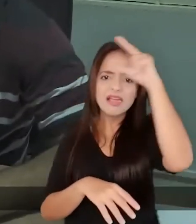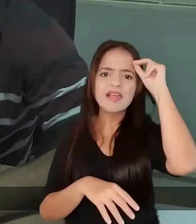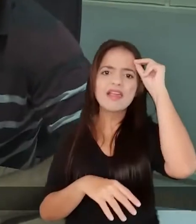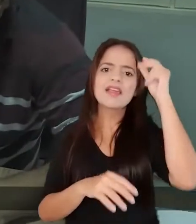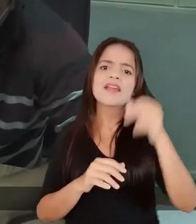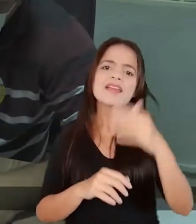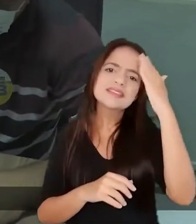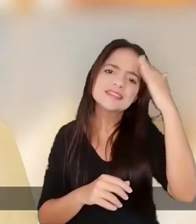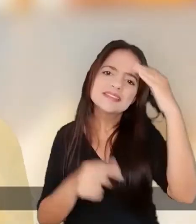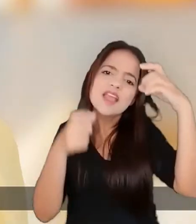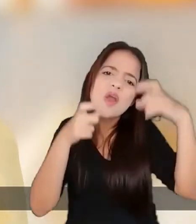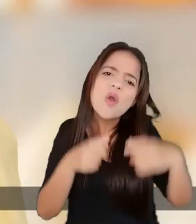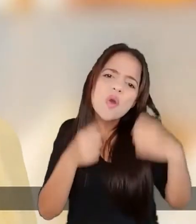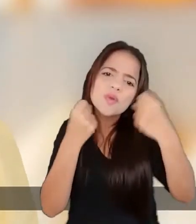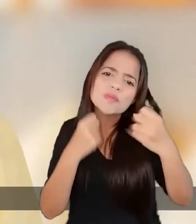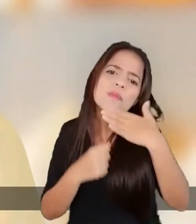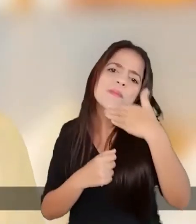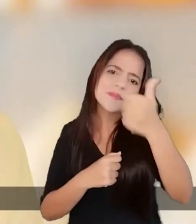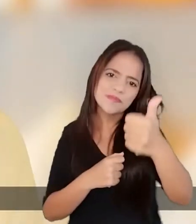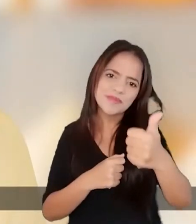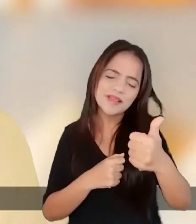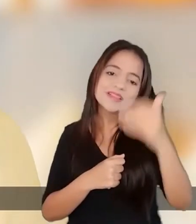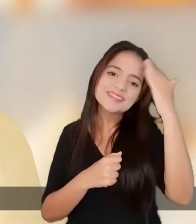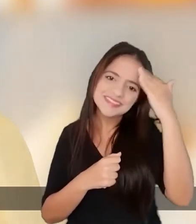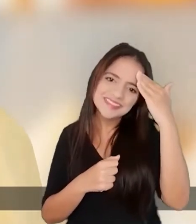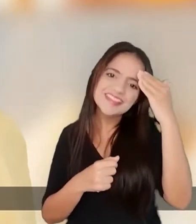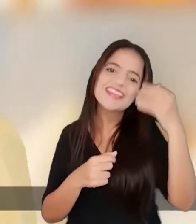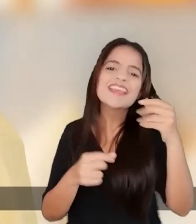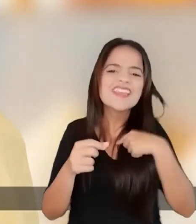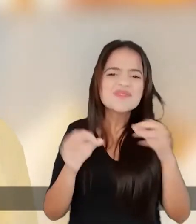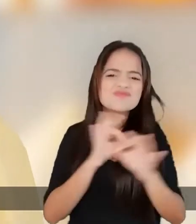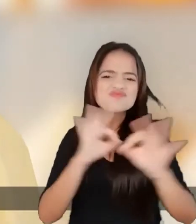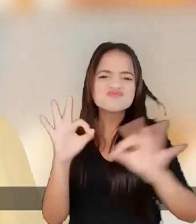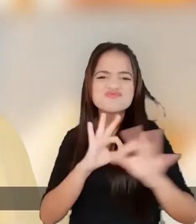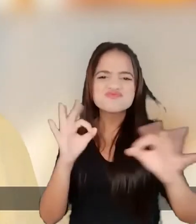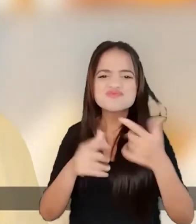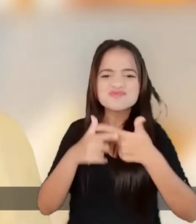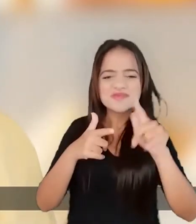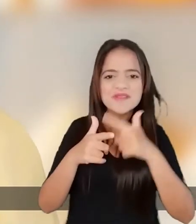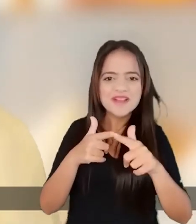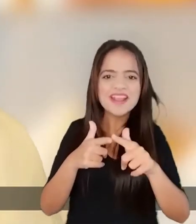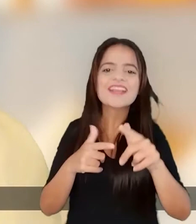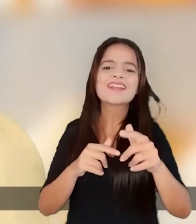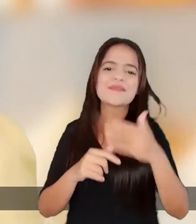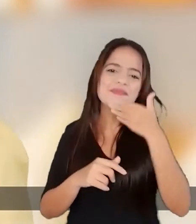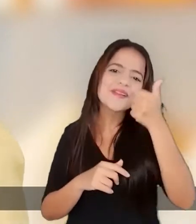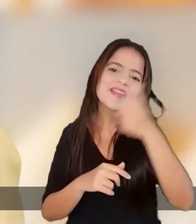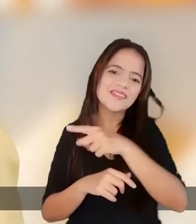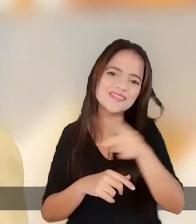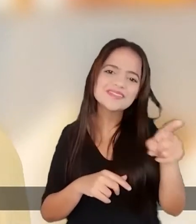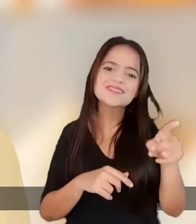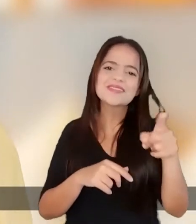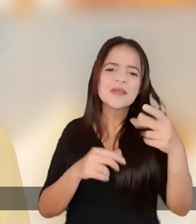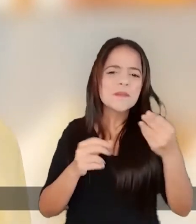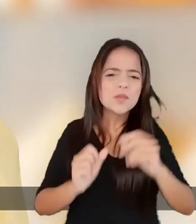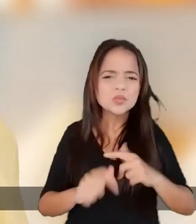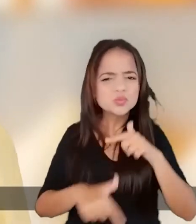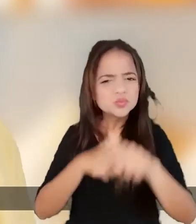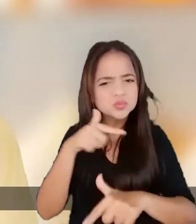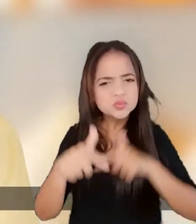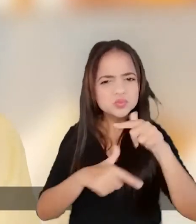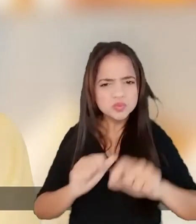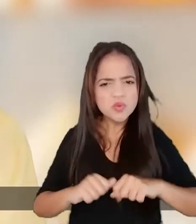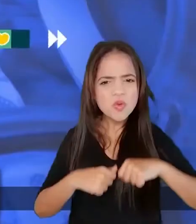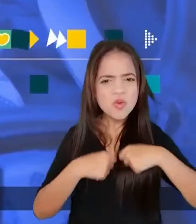governo municipal. Sei onde estão as soluções e vou resolver os problemas que ninguém consegue. Com